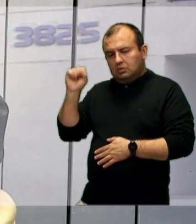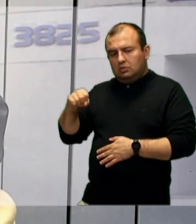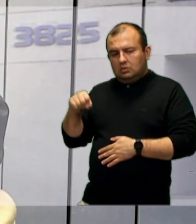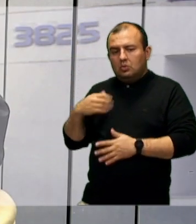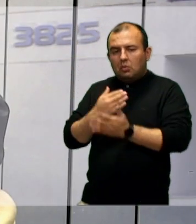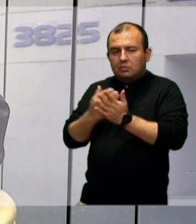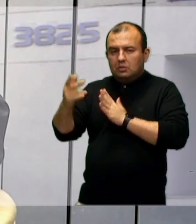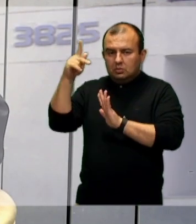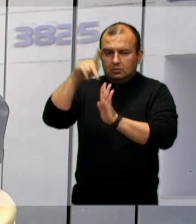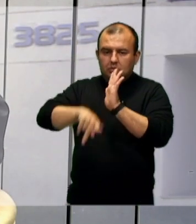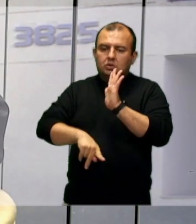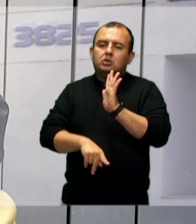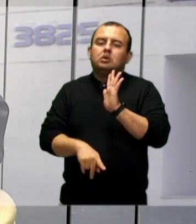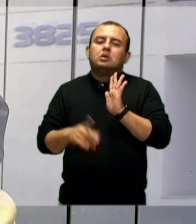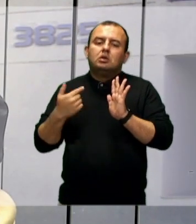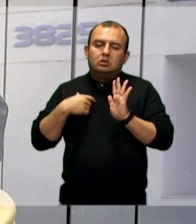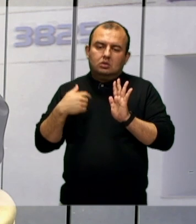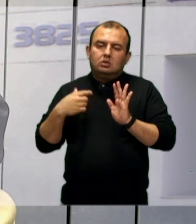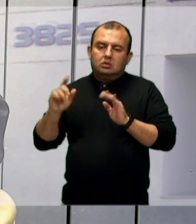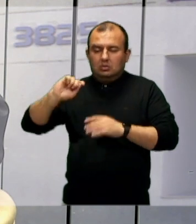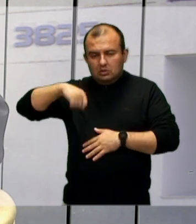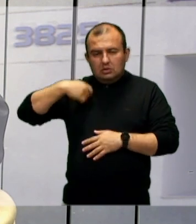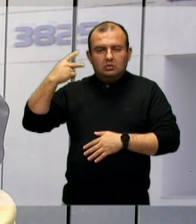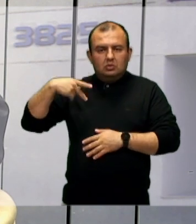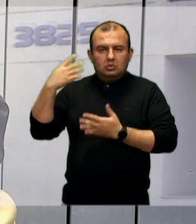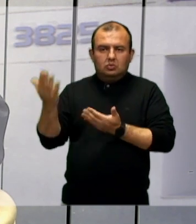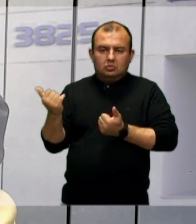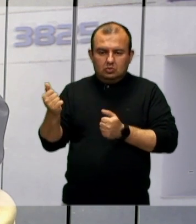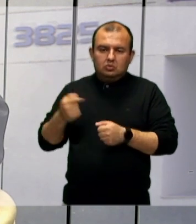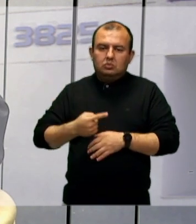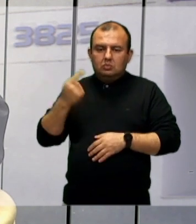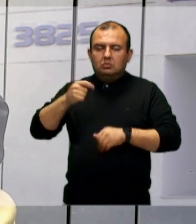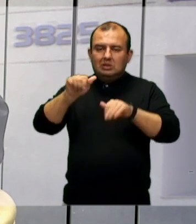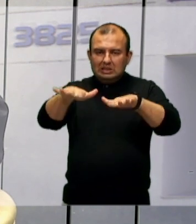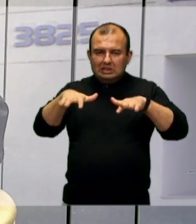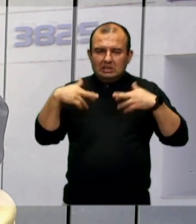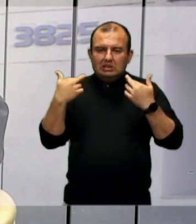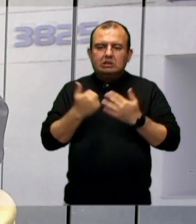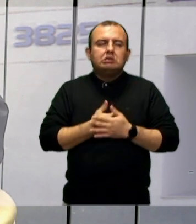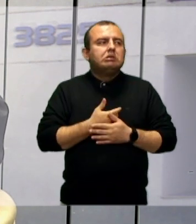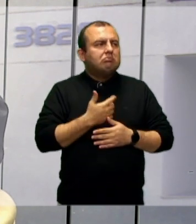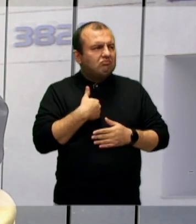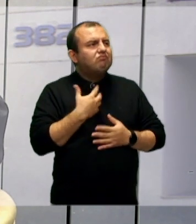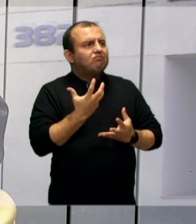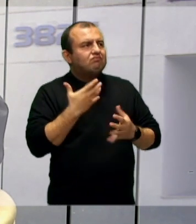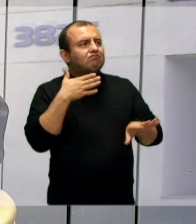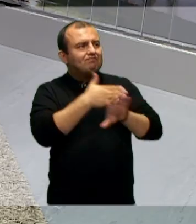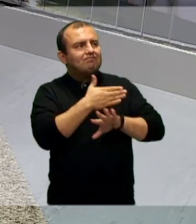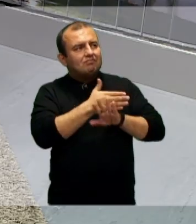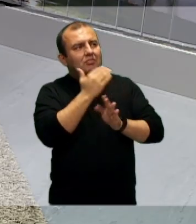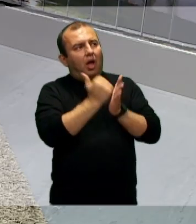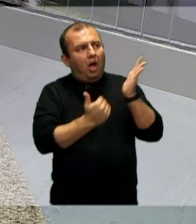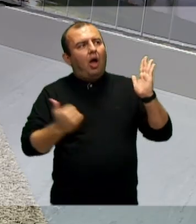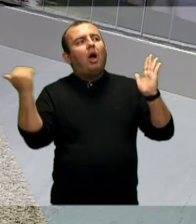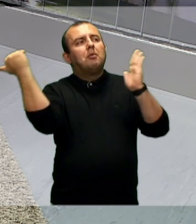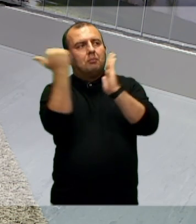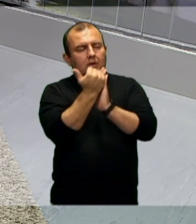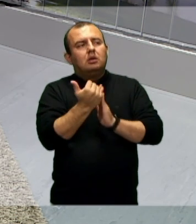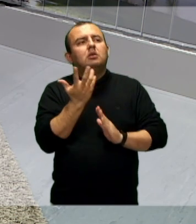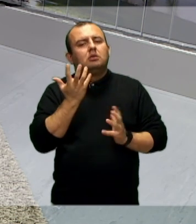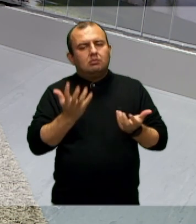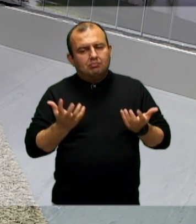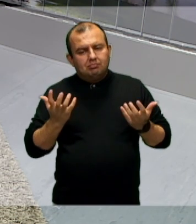projeto, né, eu me tornei vereador mirim, vim na primeira sessão, eu olhei e falei, não, eu quero participar. Eu quero estar